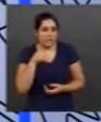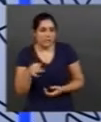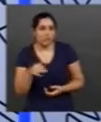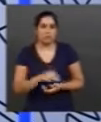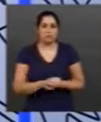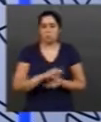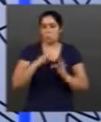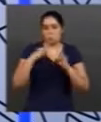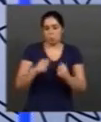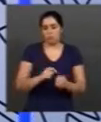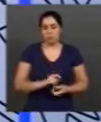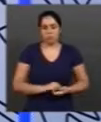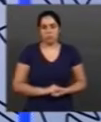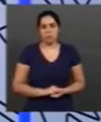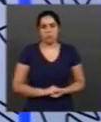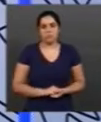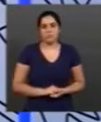forma geral.